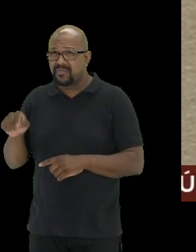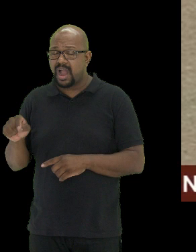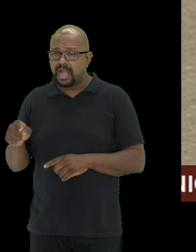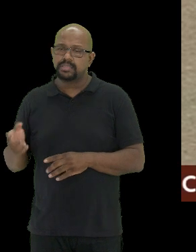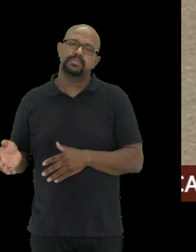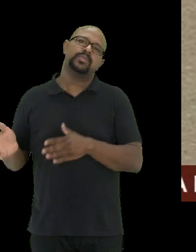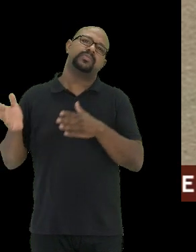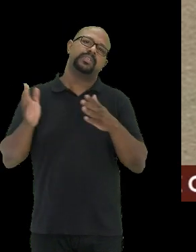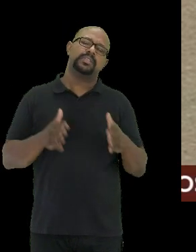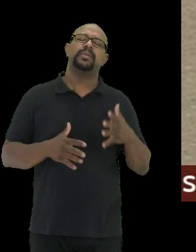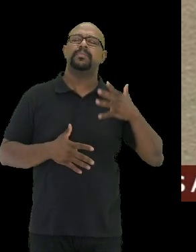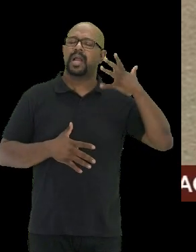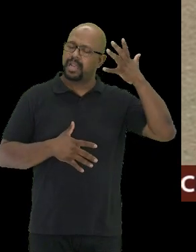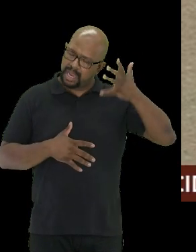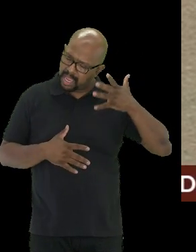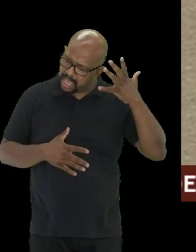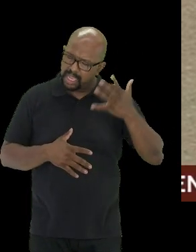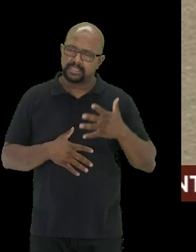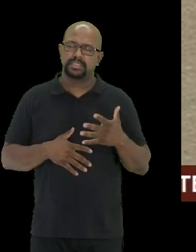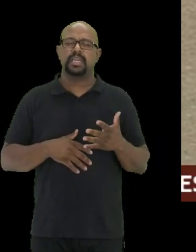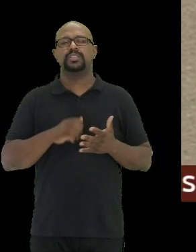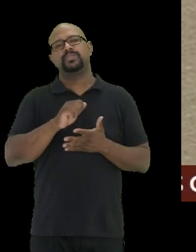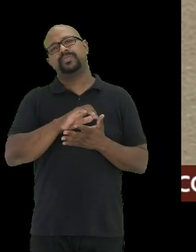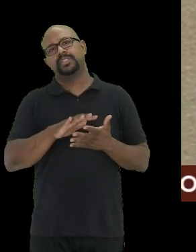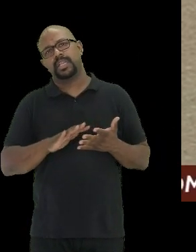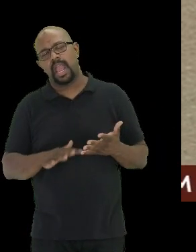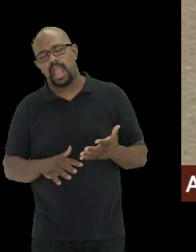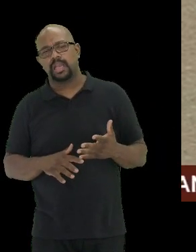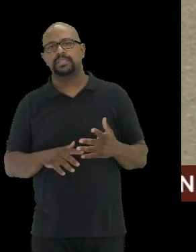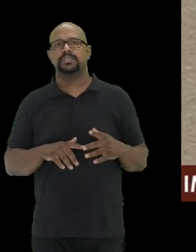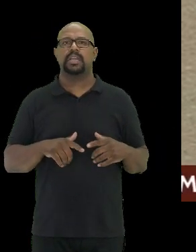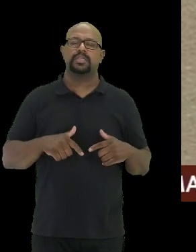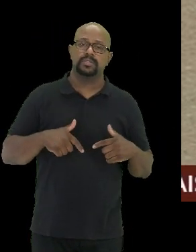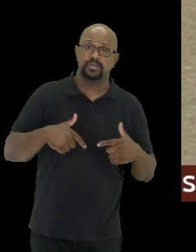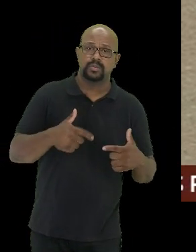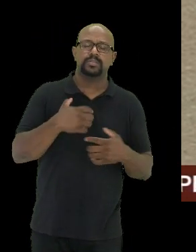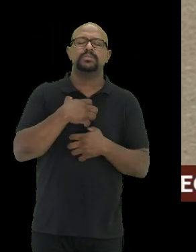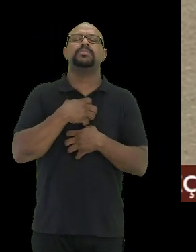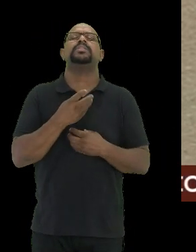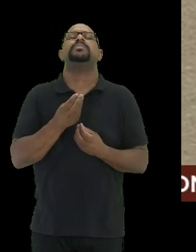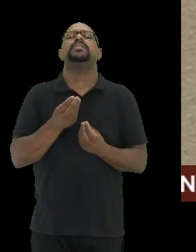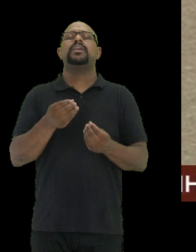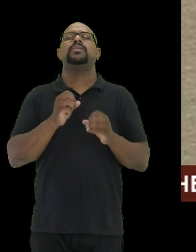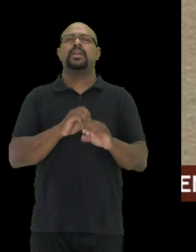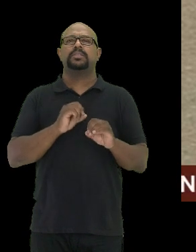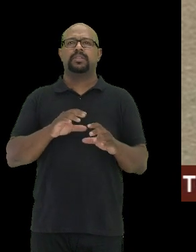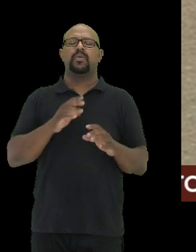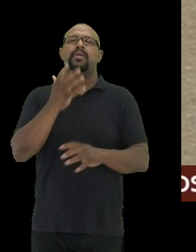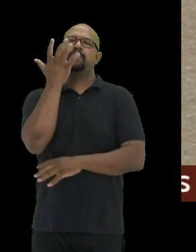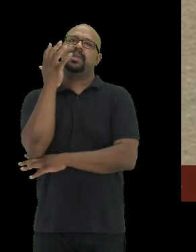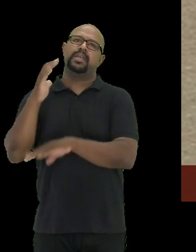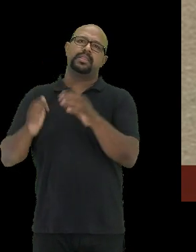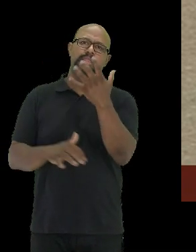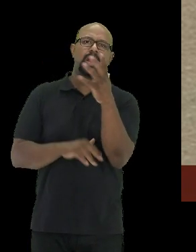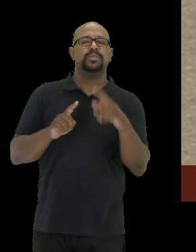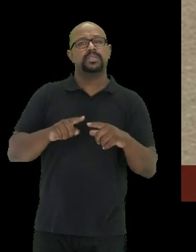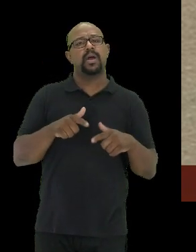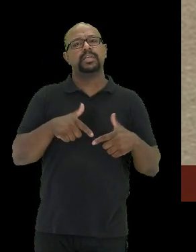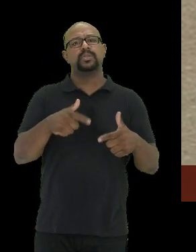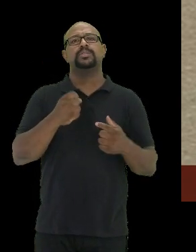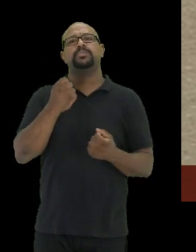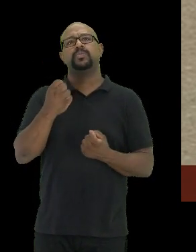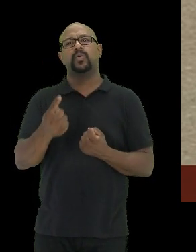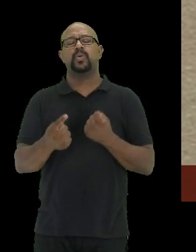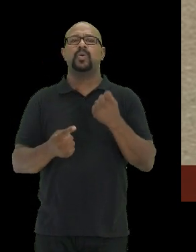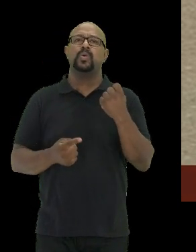fazer palestras, posso fazer atividades, posso tomar ações de civilização à educação ambiental. Que são ações pontuais que eu